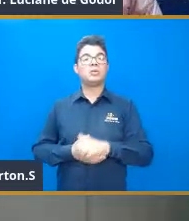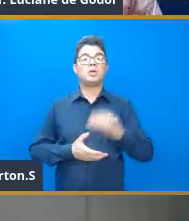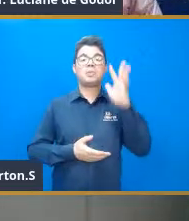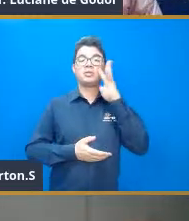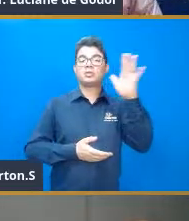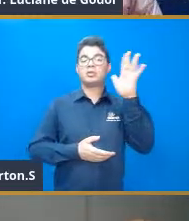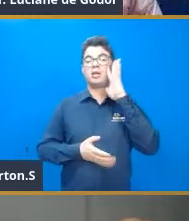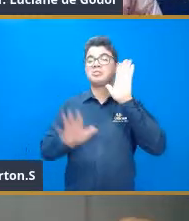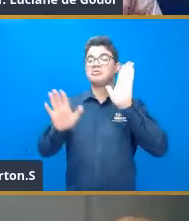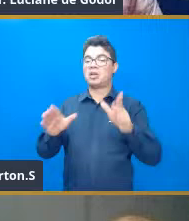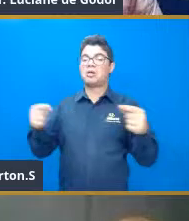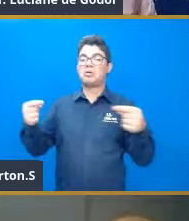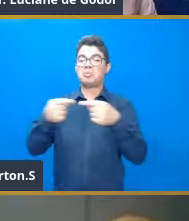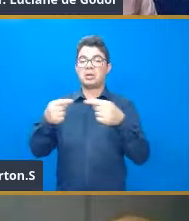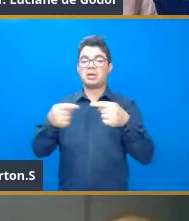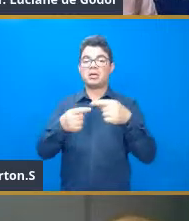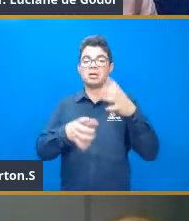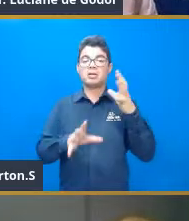já...